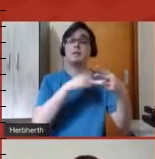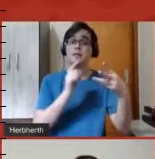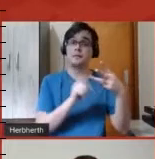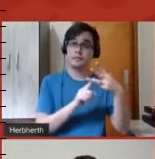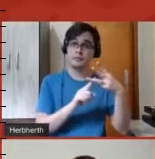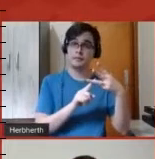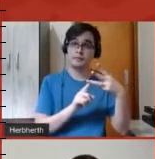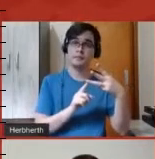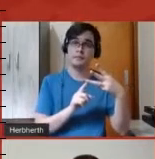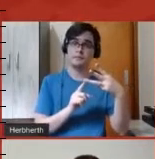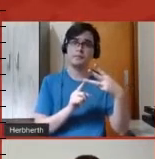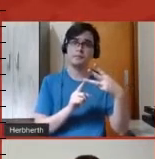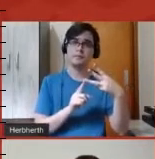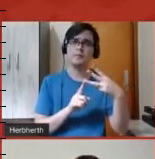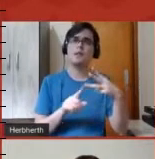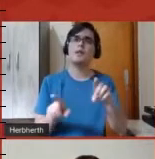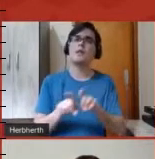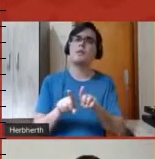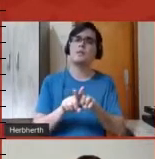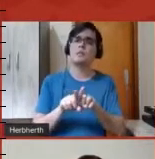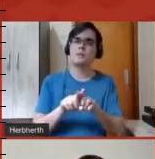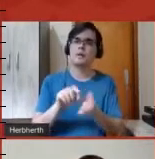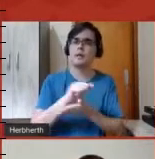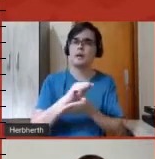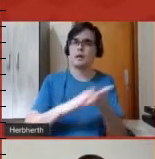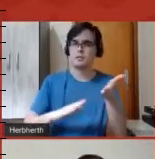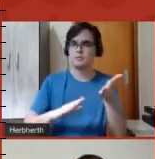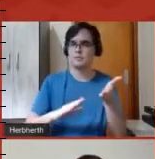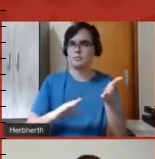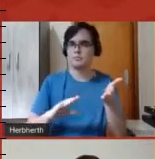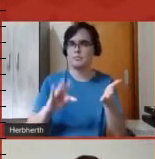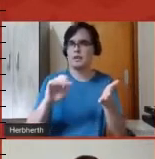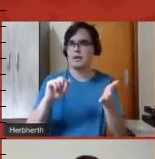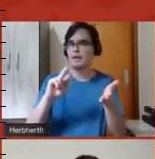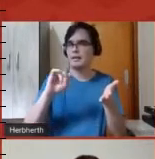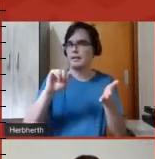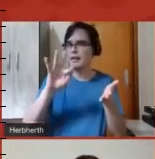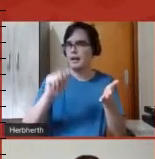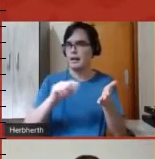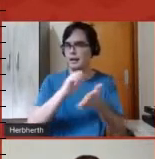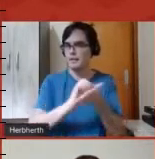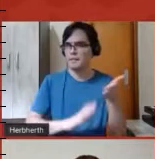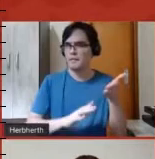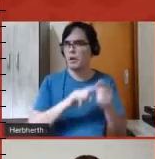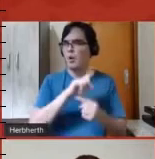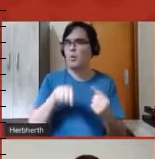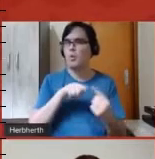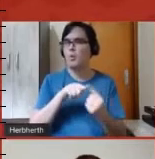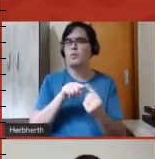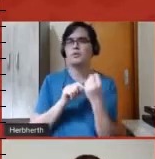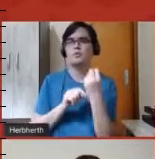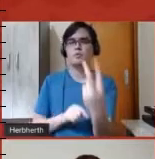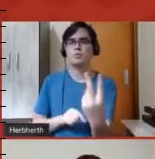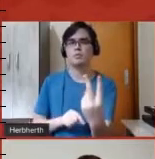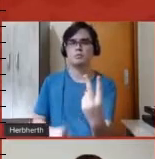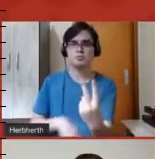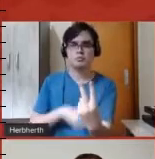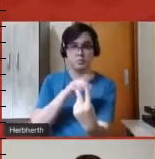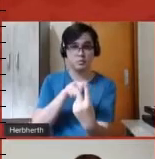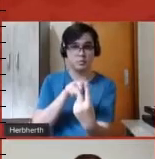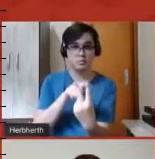tarefas que tinham dois objetivos principais. Primeiro, exercitar ali a